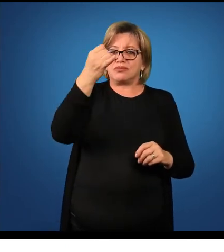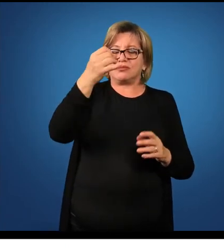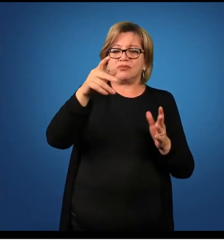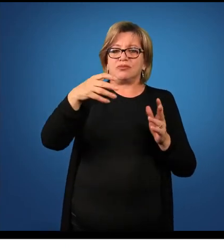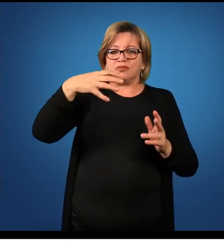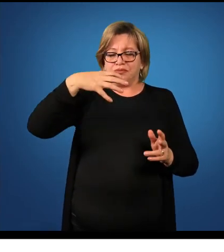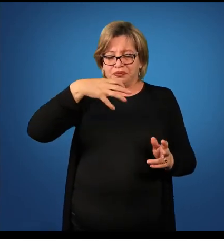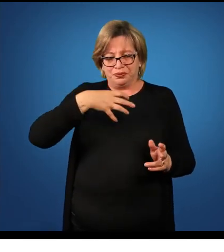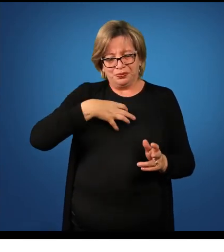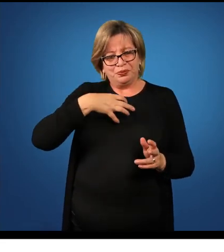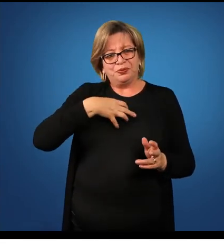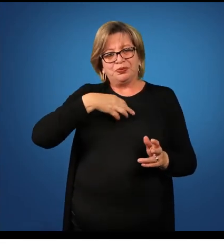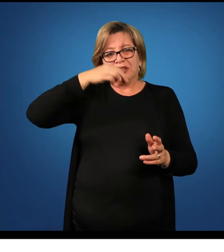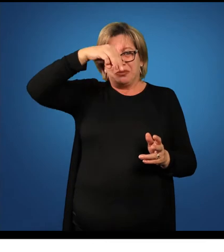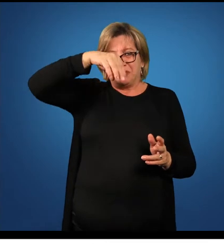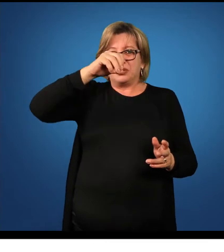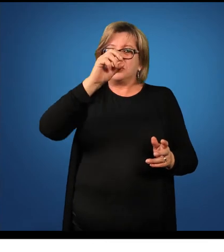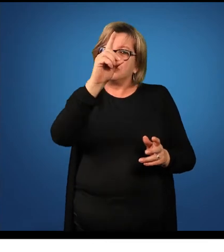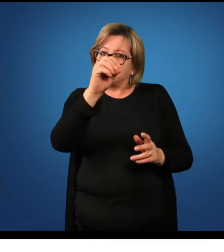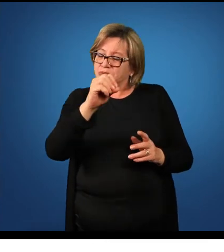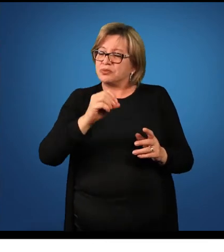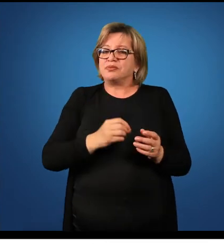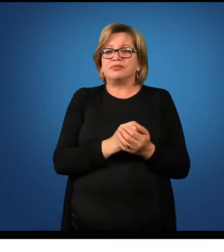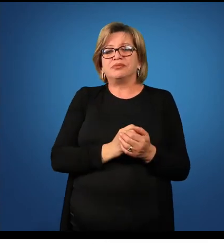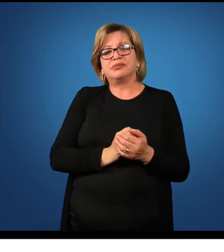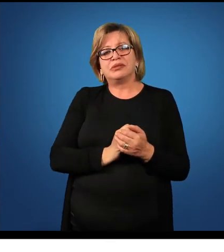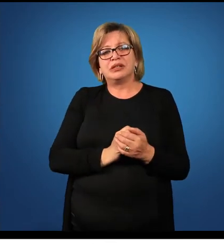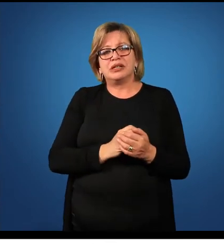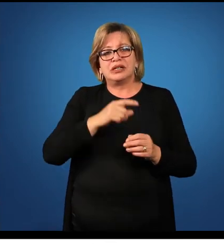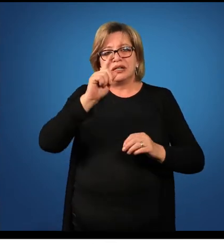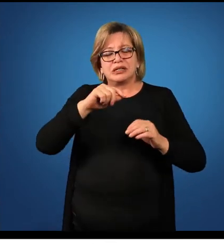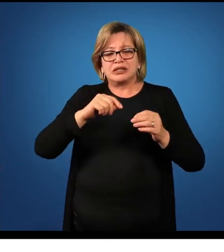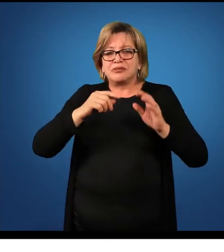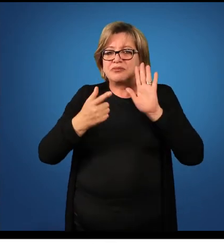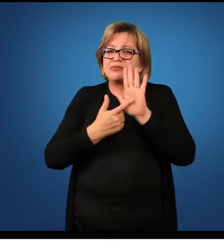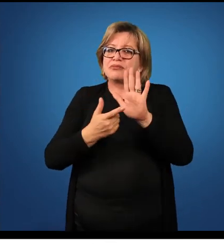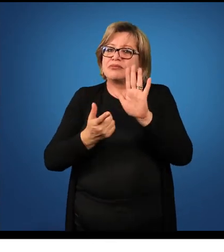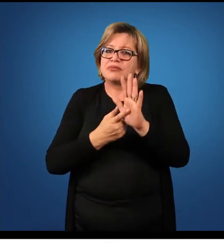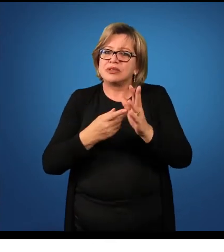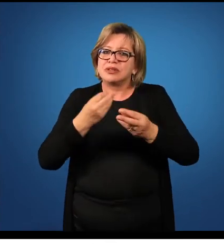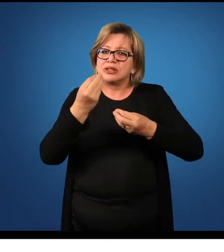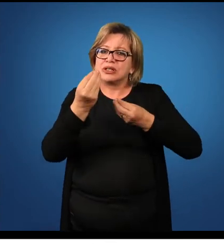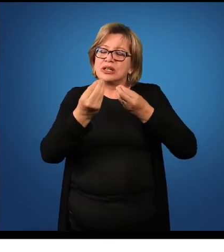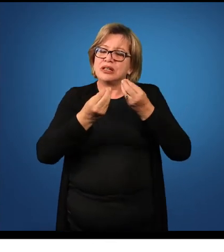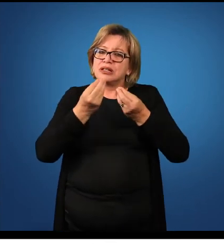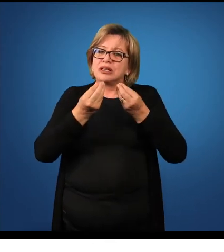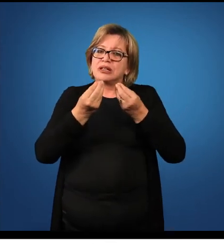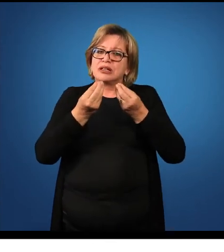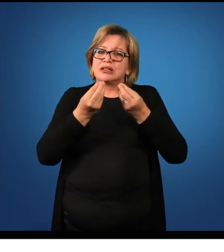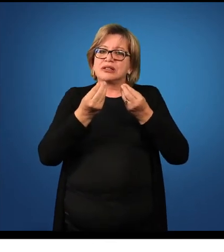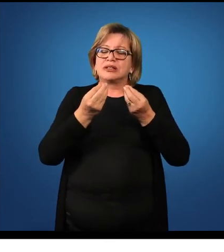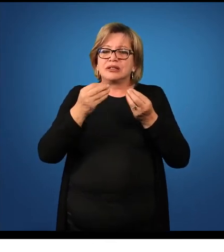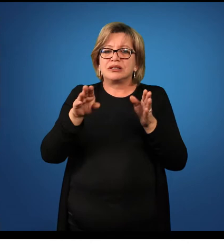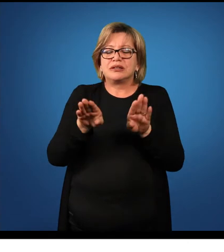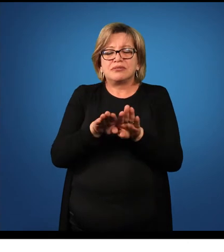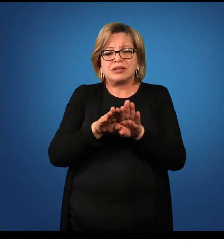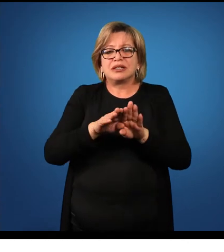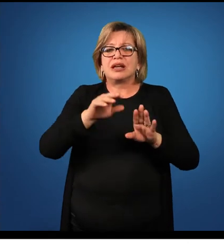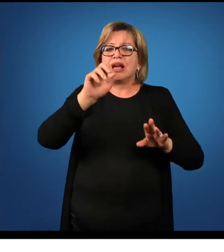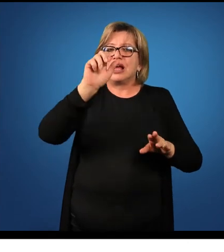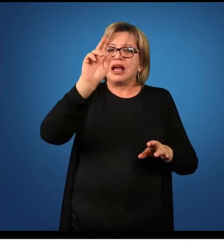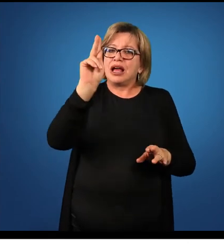de modo, ele traduz também com o caso ablativo,